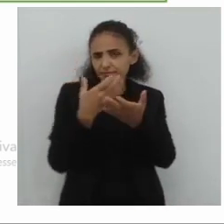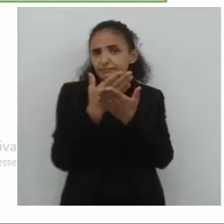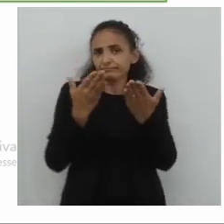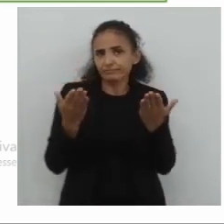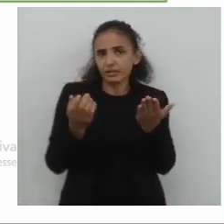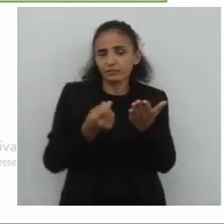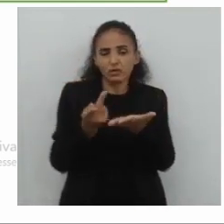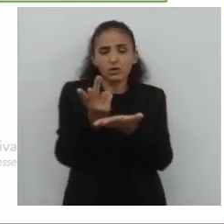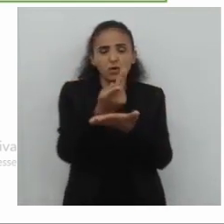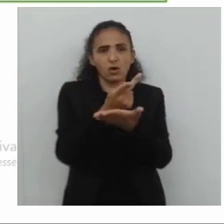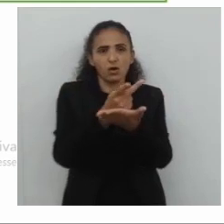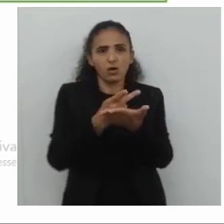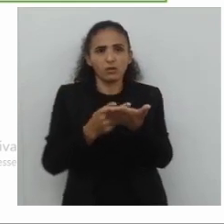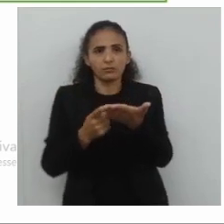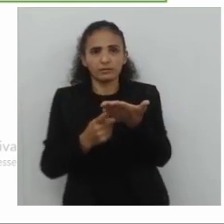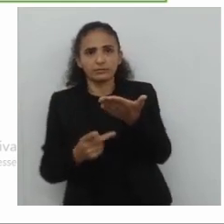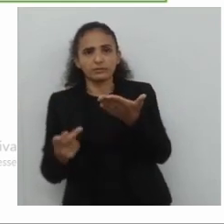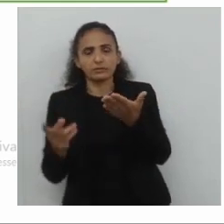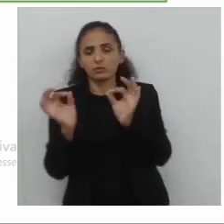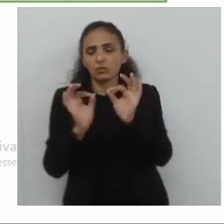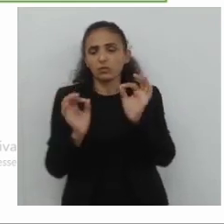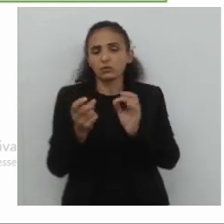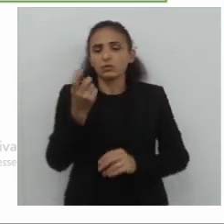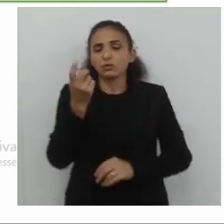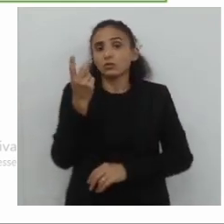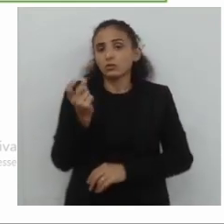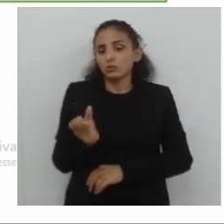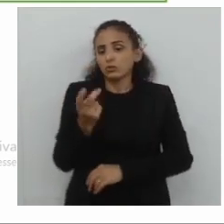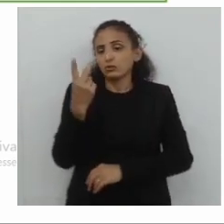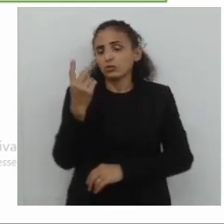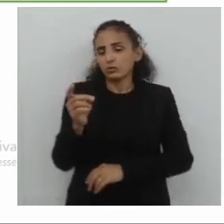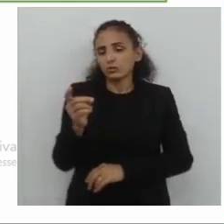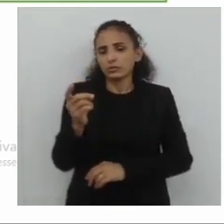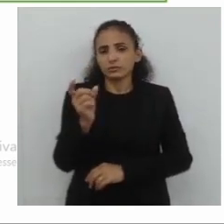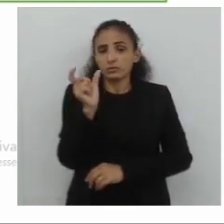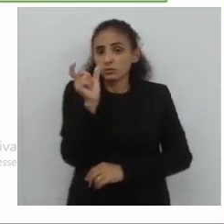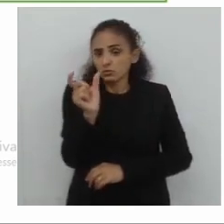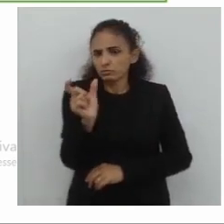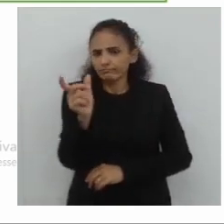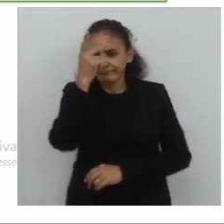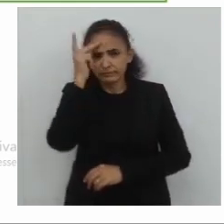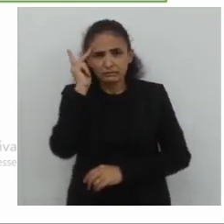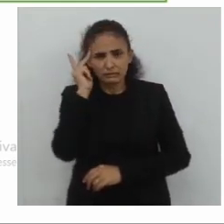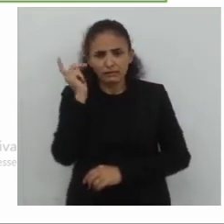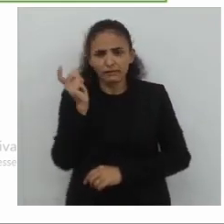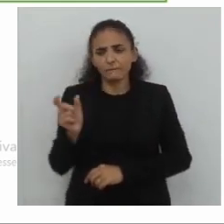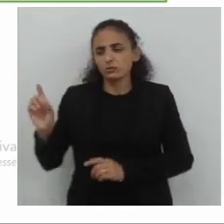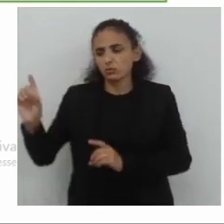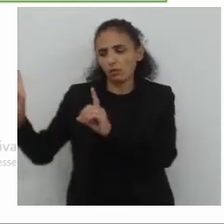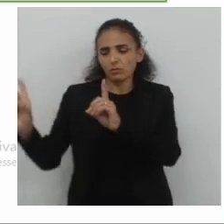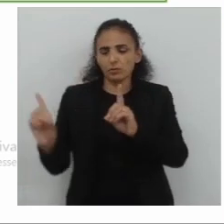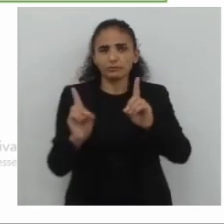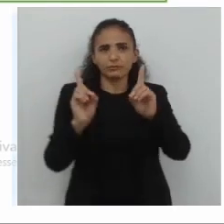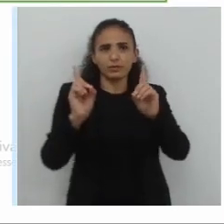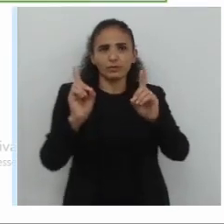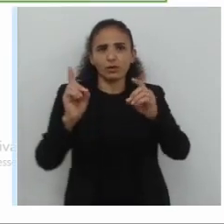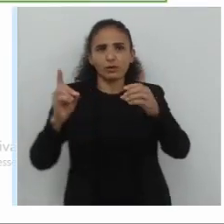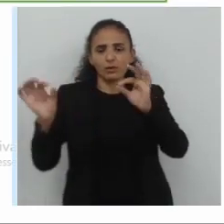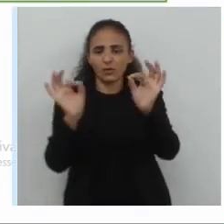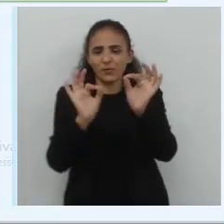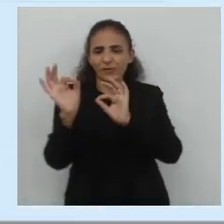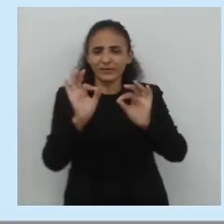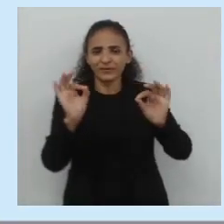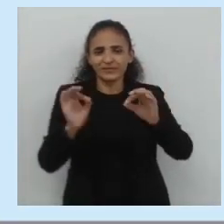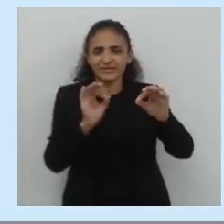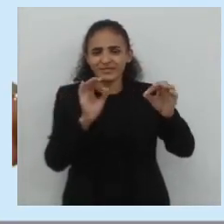vejam só, essa figura de um quebra-cabeça. Um encaixando, estão se encaixando essas duas peças. Então, coesão